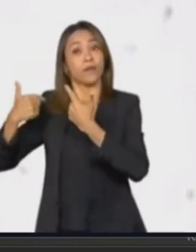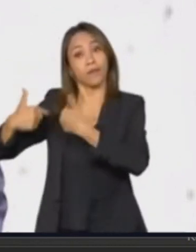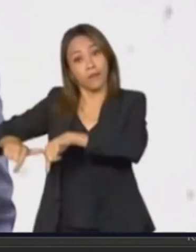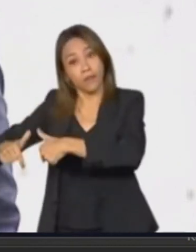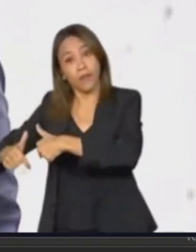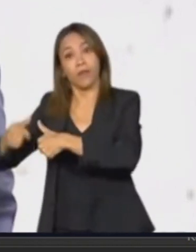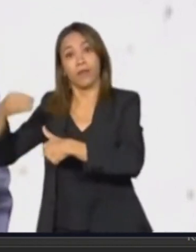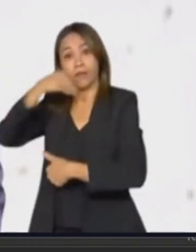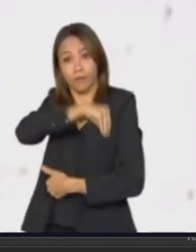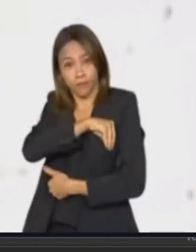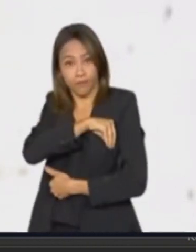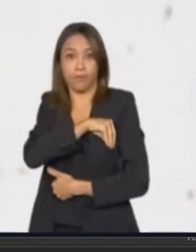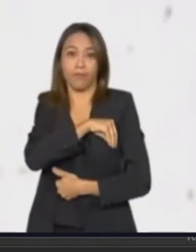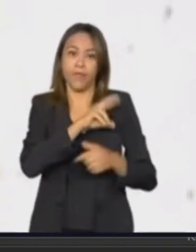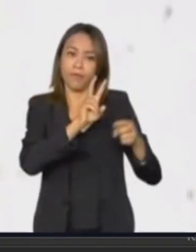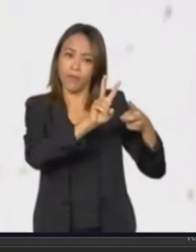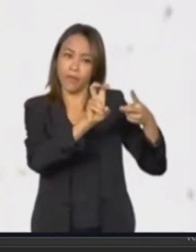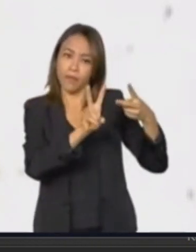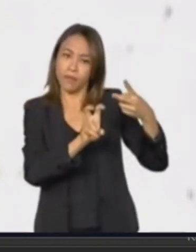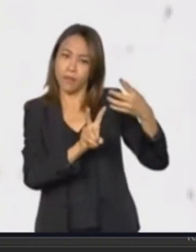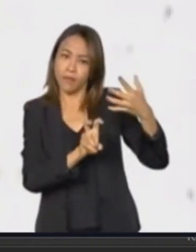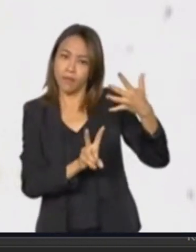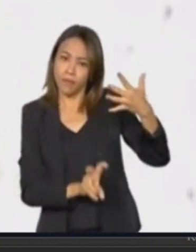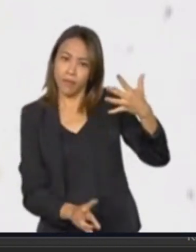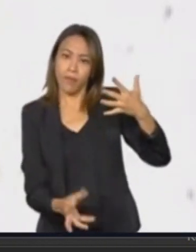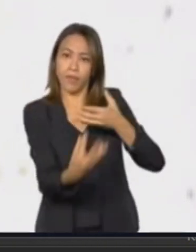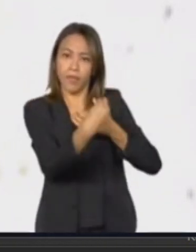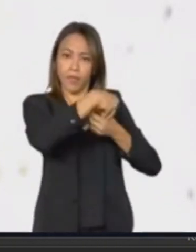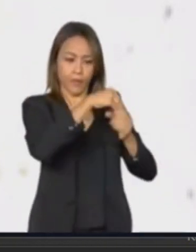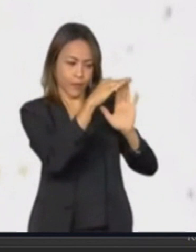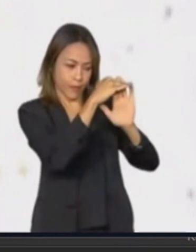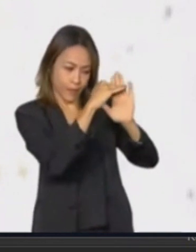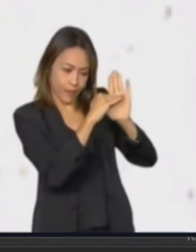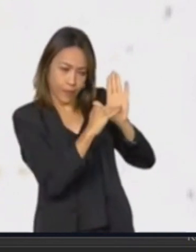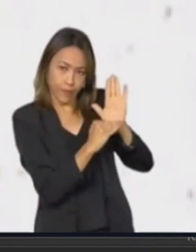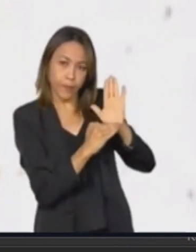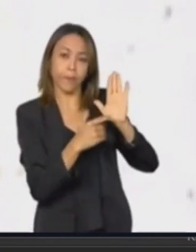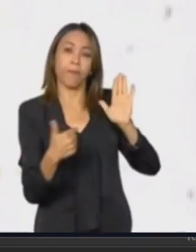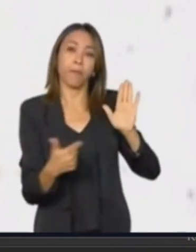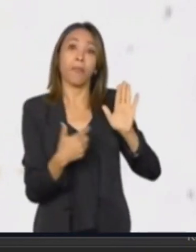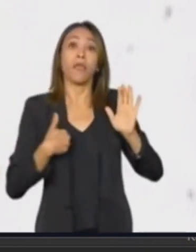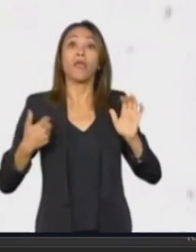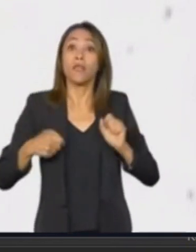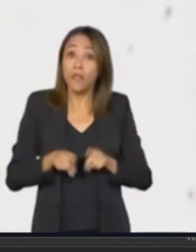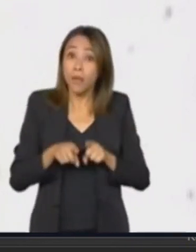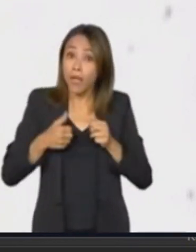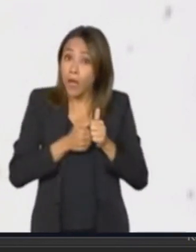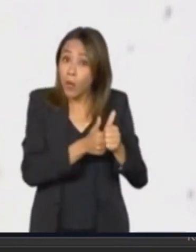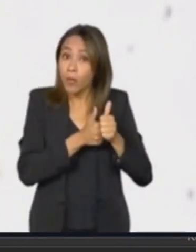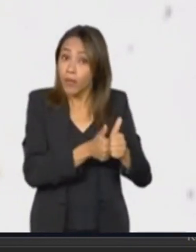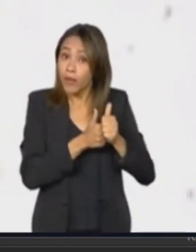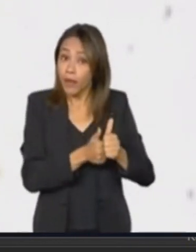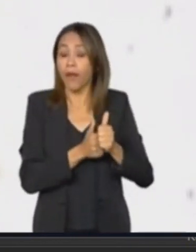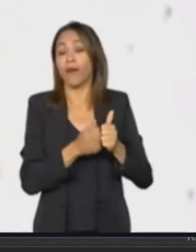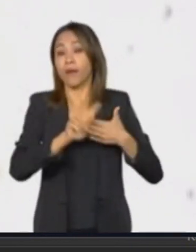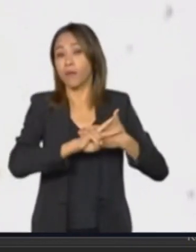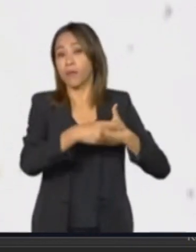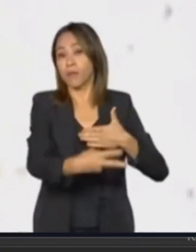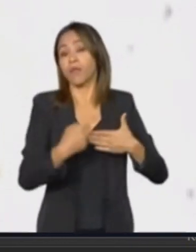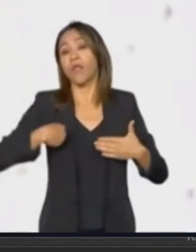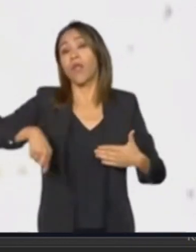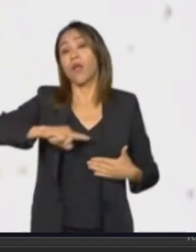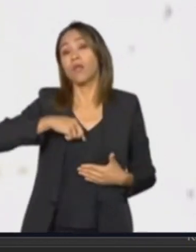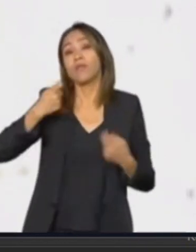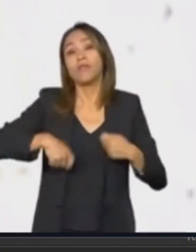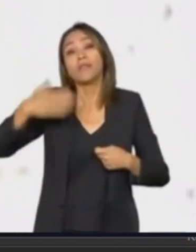Presidente Lula, para a formulação de um plano como esse e para o acompanhamento dos resultados das ações, precisamos saber